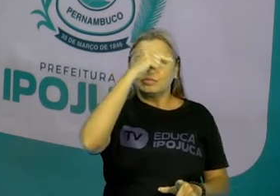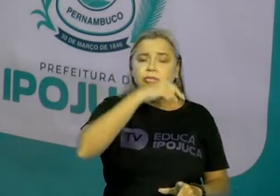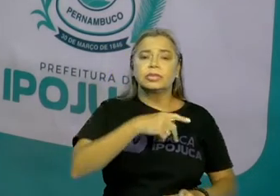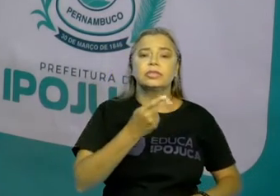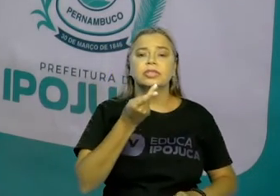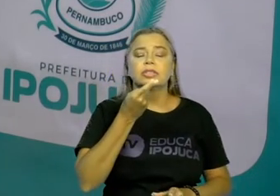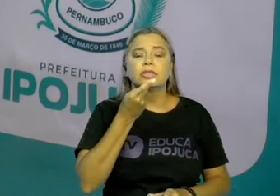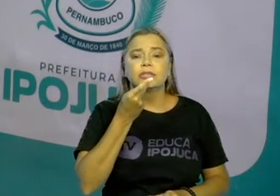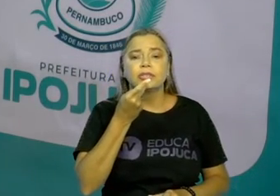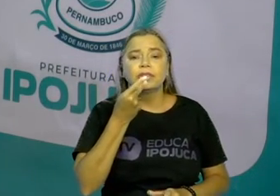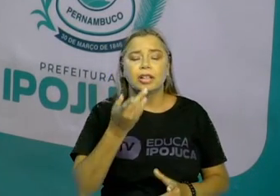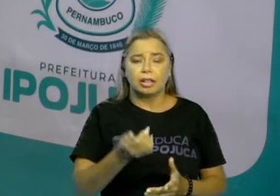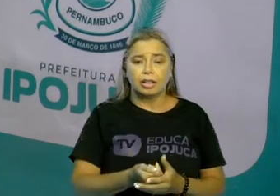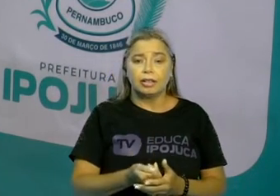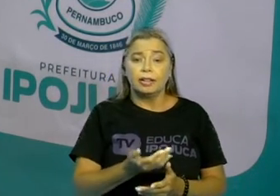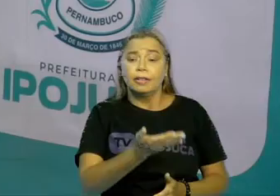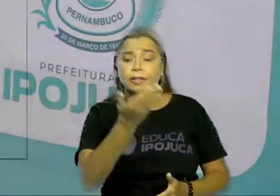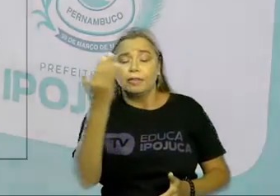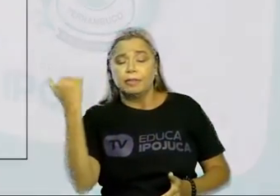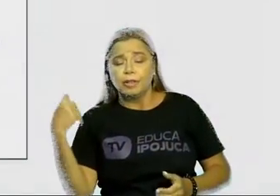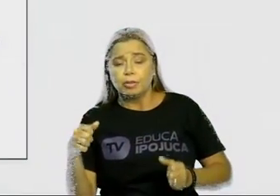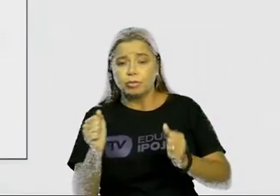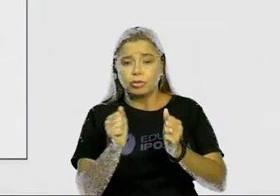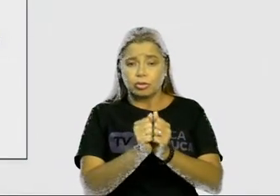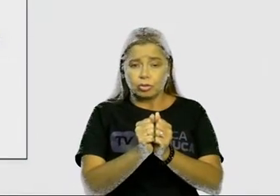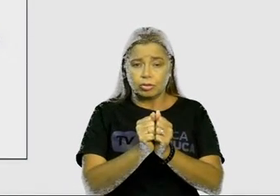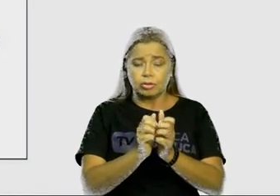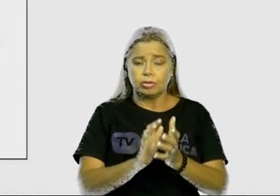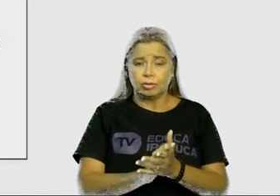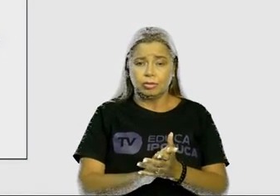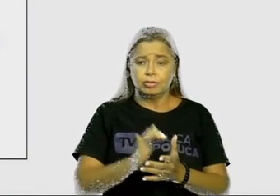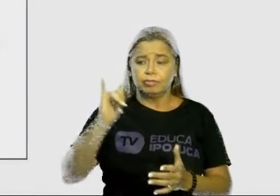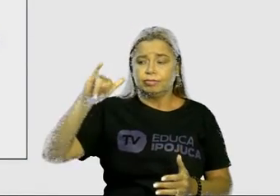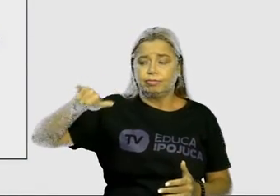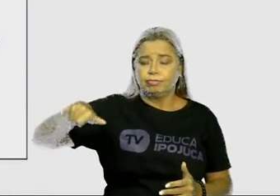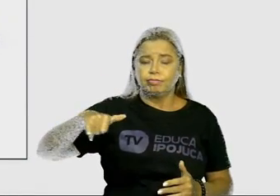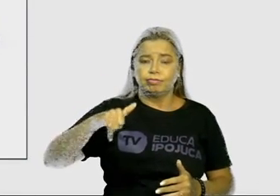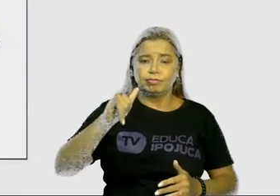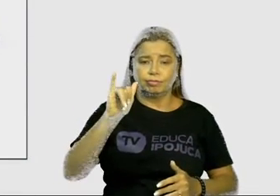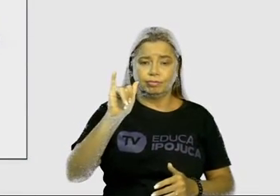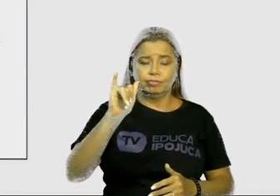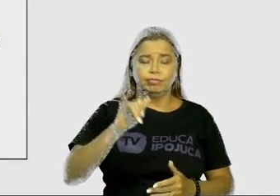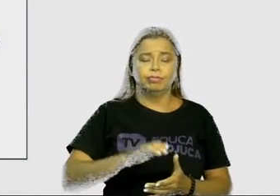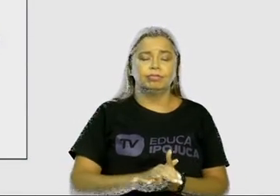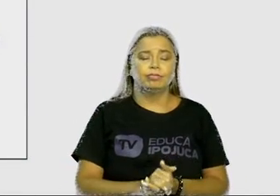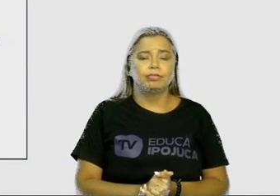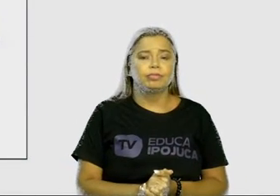a gente tentar pronunciar junto. Bora lá? I, P, C, L, Y.